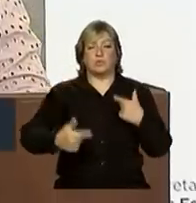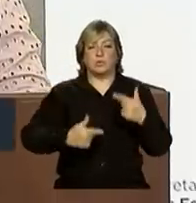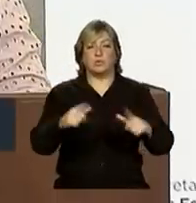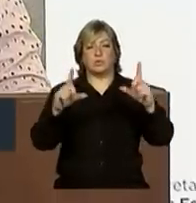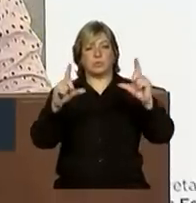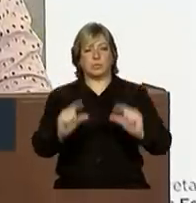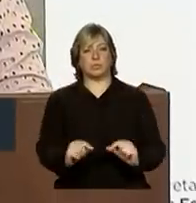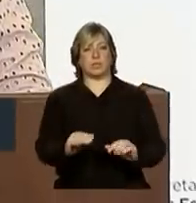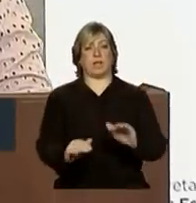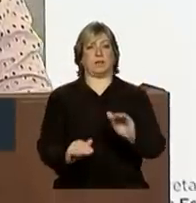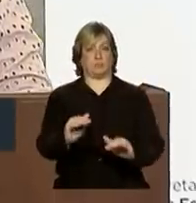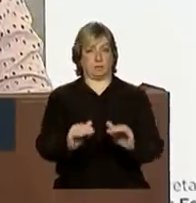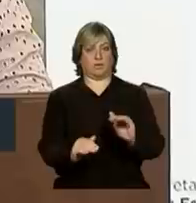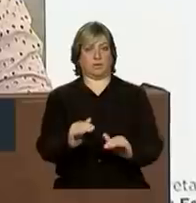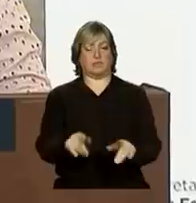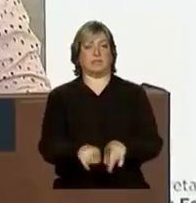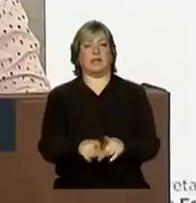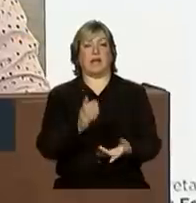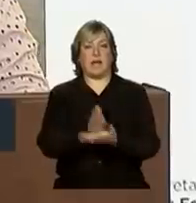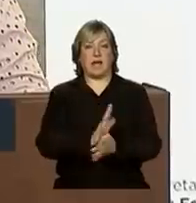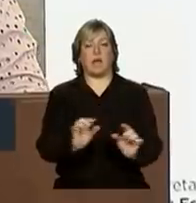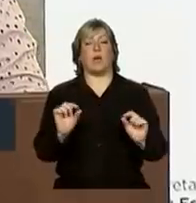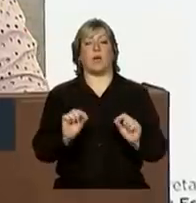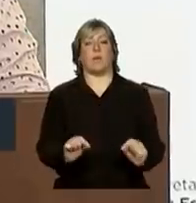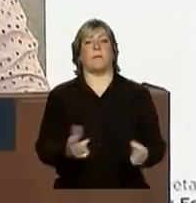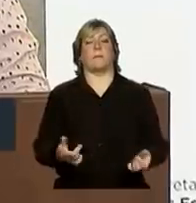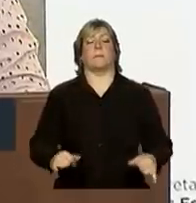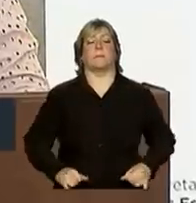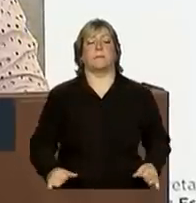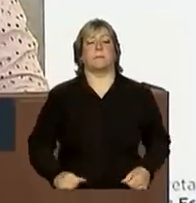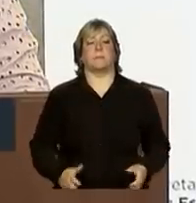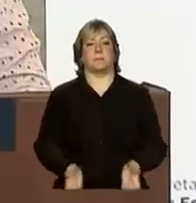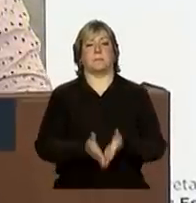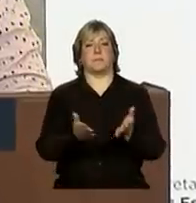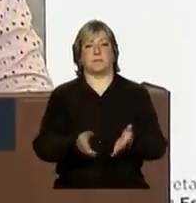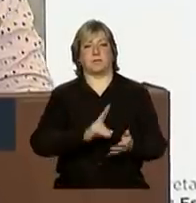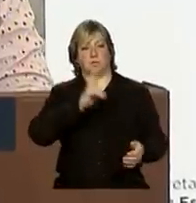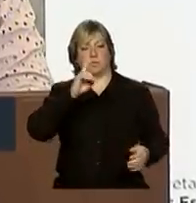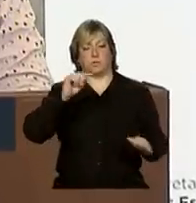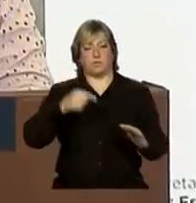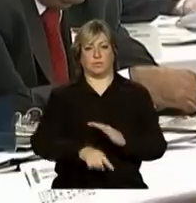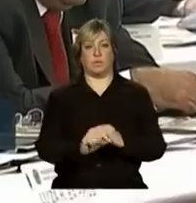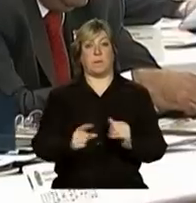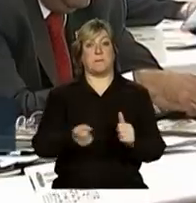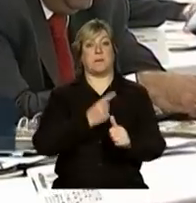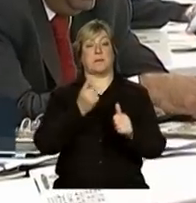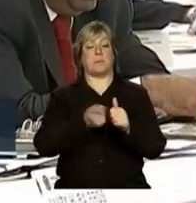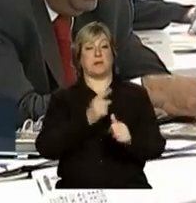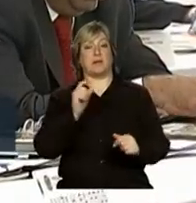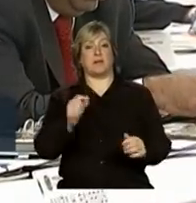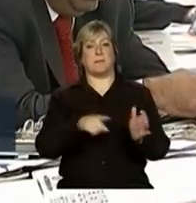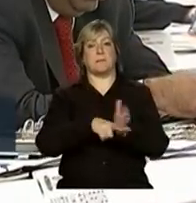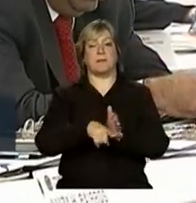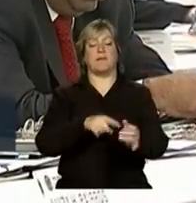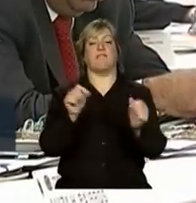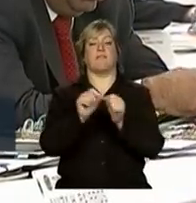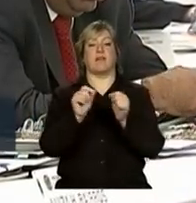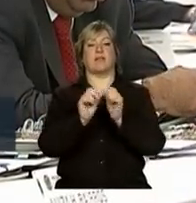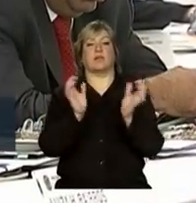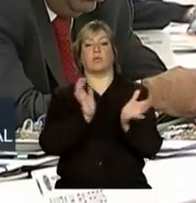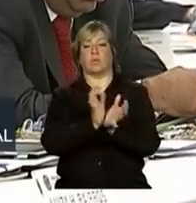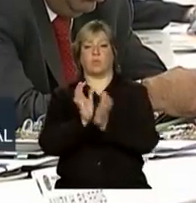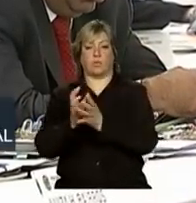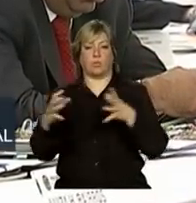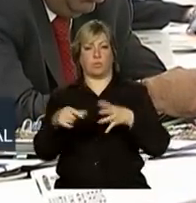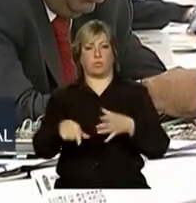desigualdades e eliminação da miséria absoluta. Na primeira pesquisa feita com os membros do Conselho,